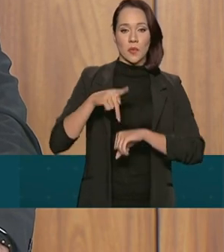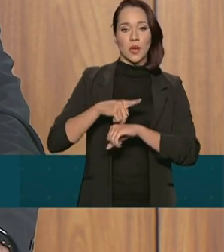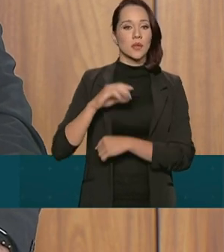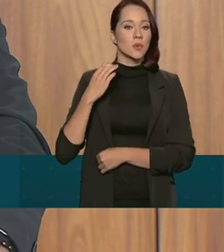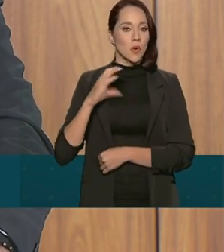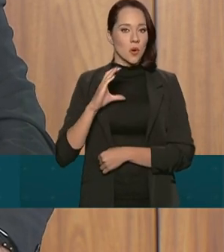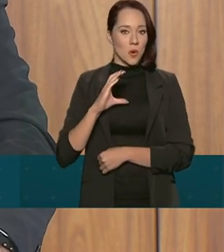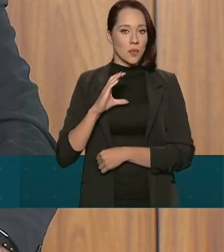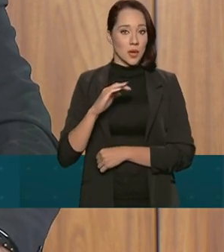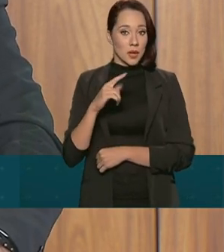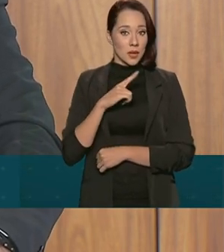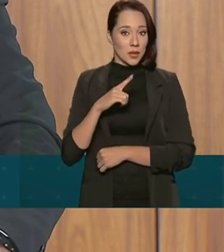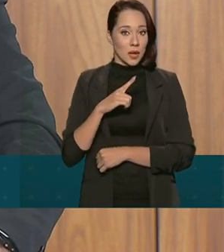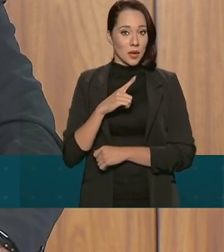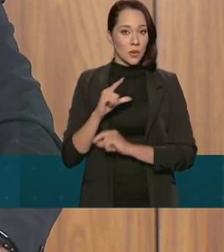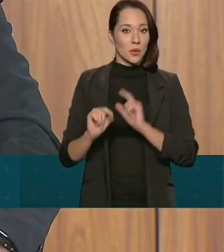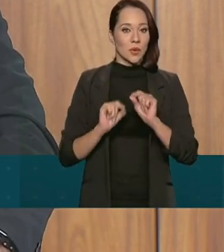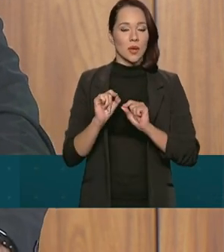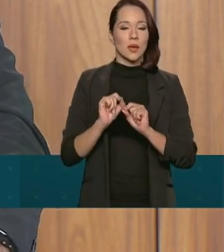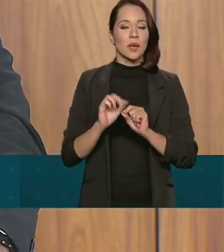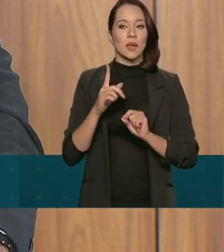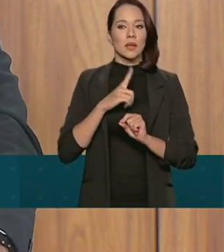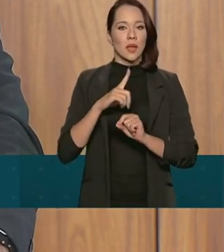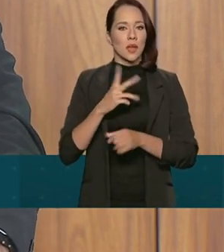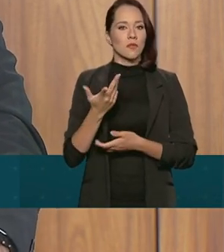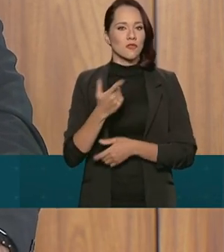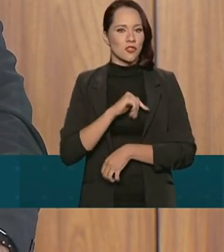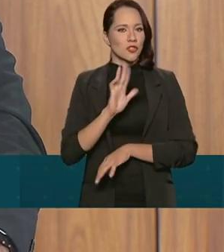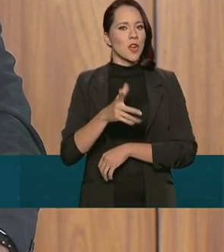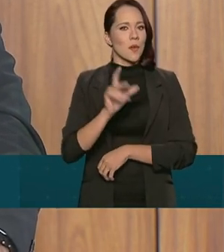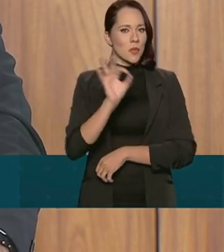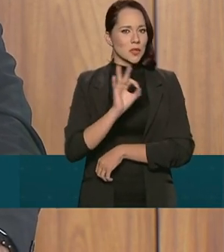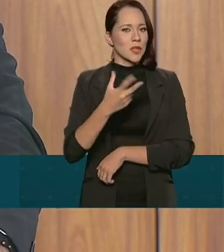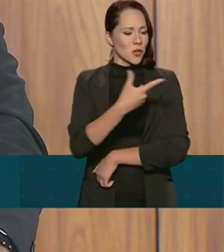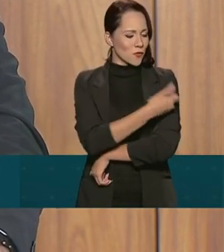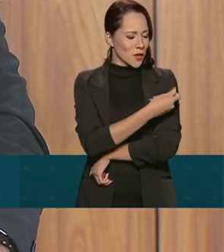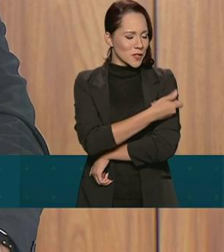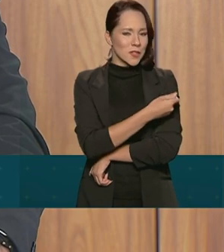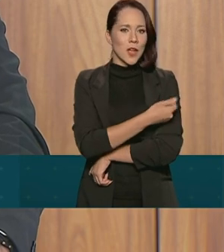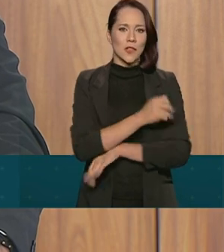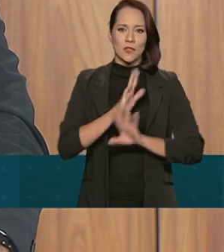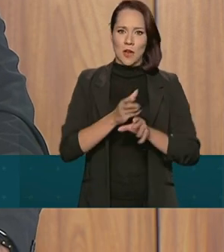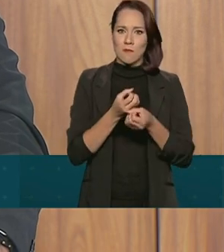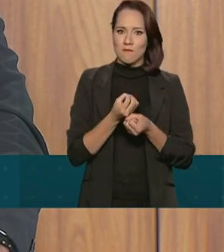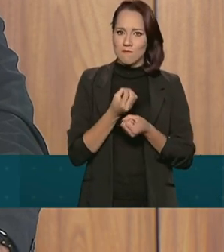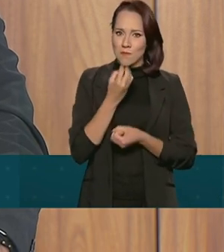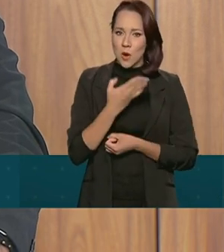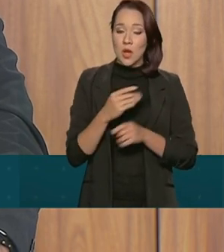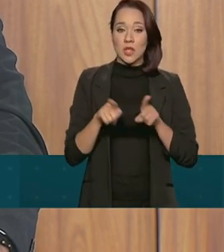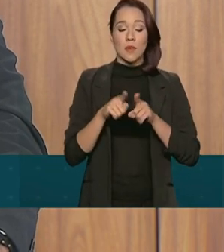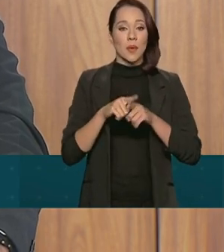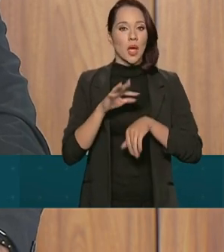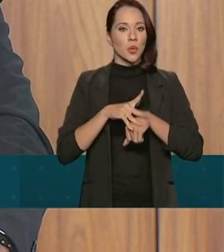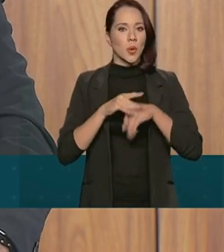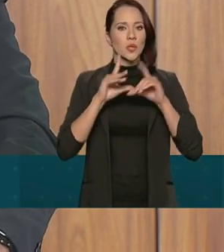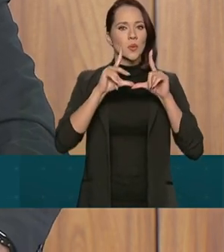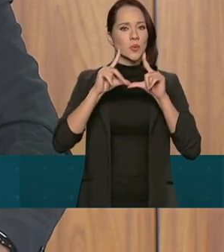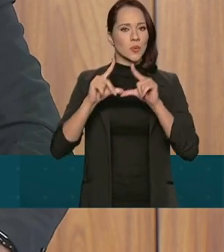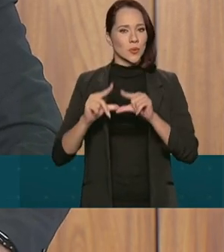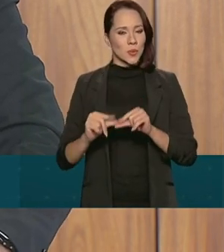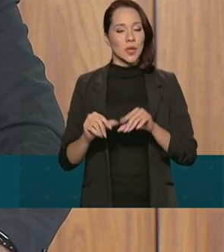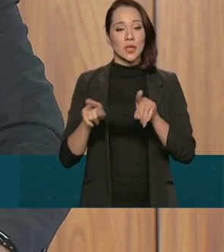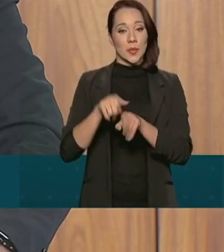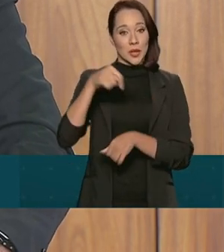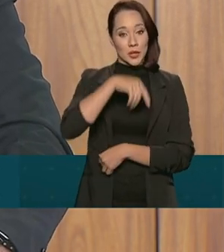um alto grau de imunização, onde a doença tem regredido também. Assim como no